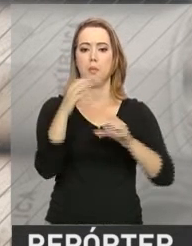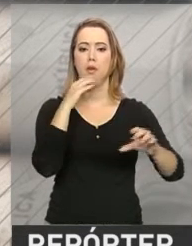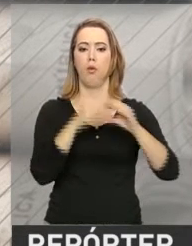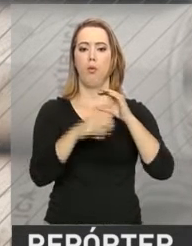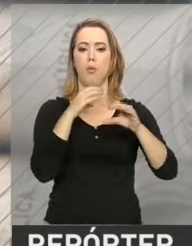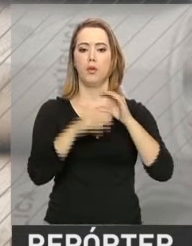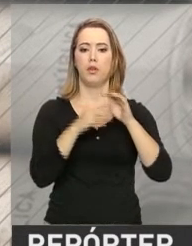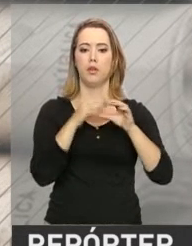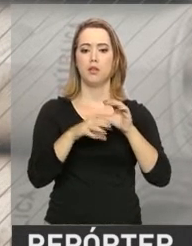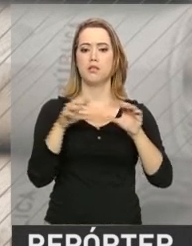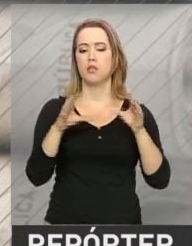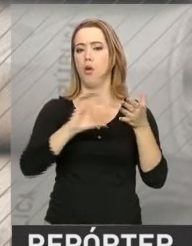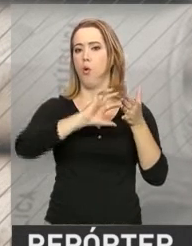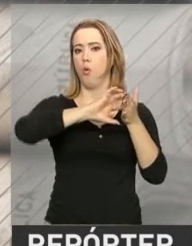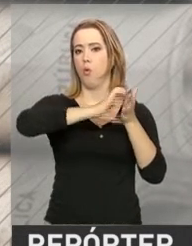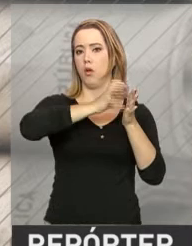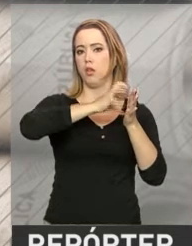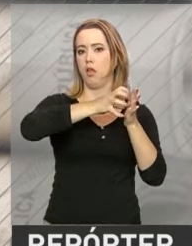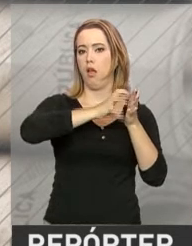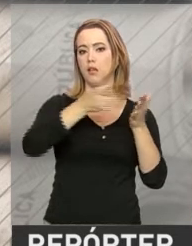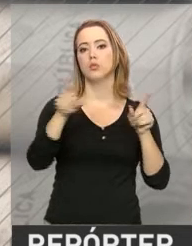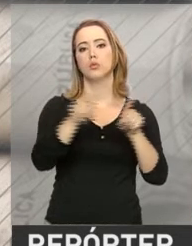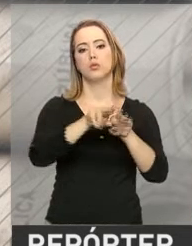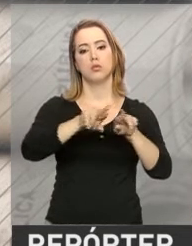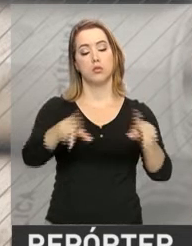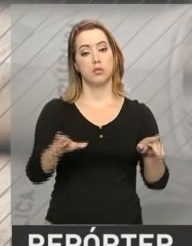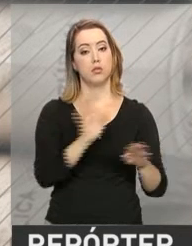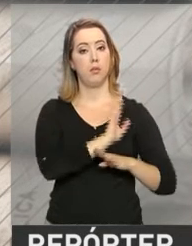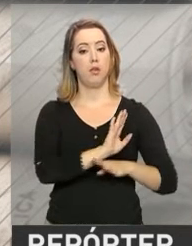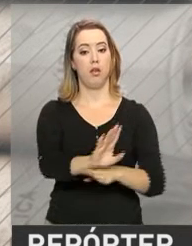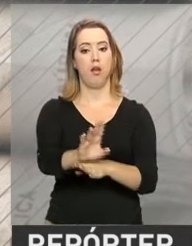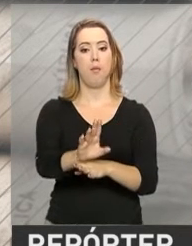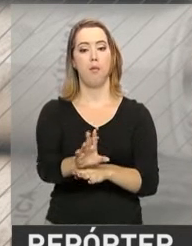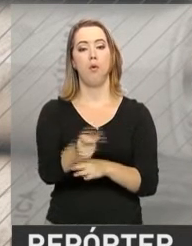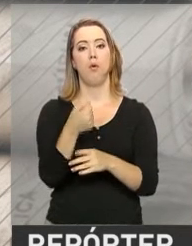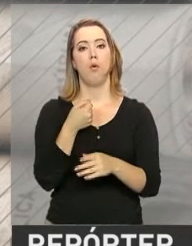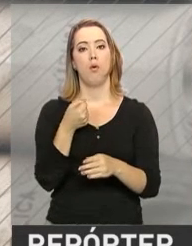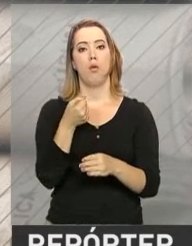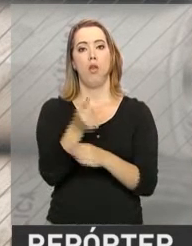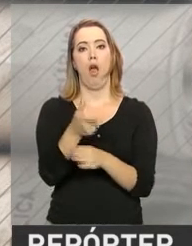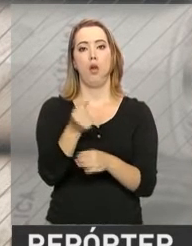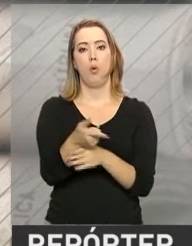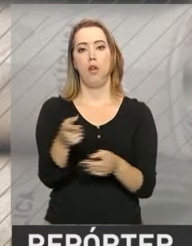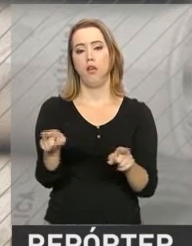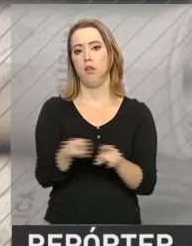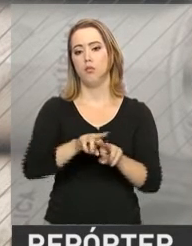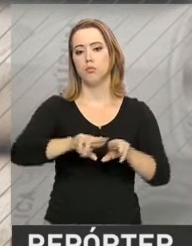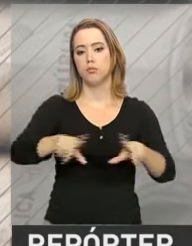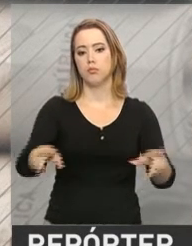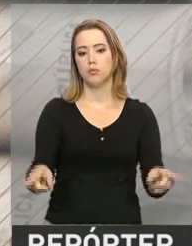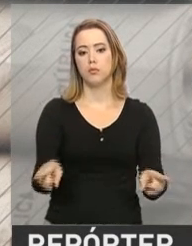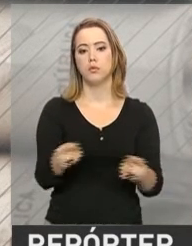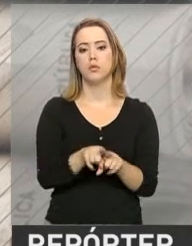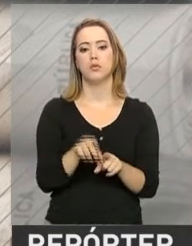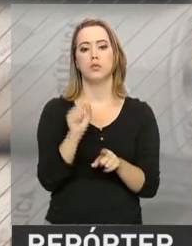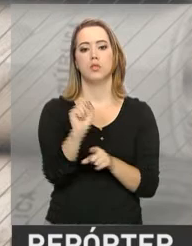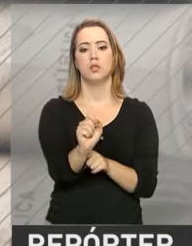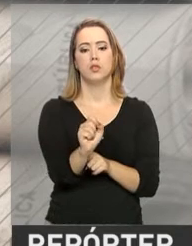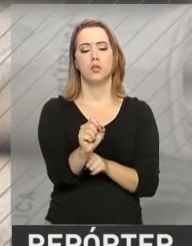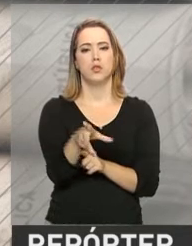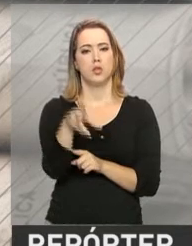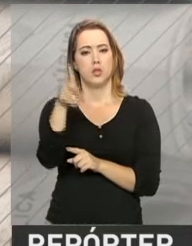processamento de dados, serviço de apoio, aluguel e conservação de imóveis, diárias e passagens,